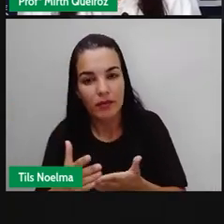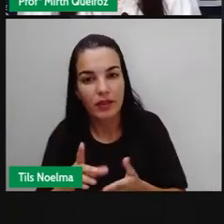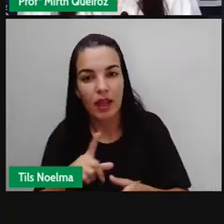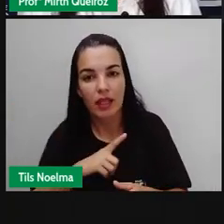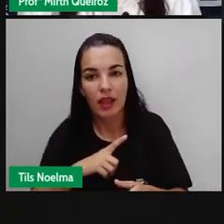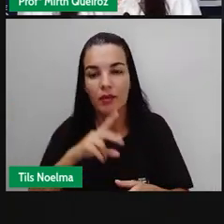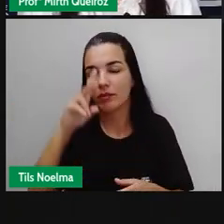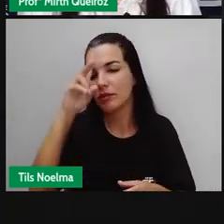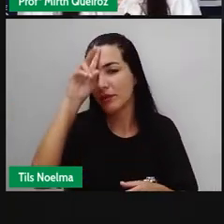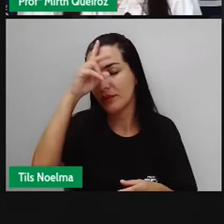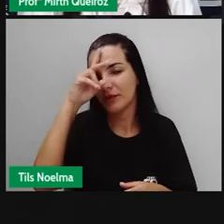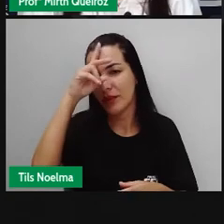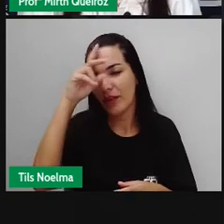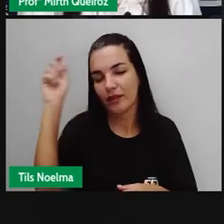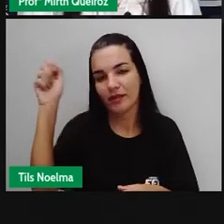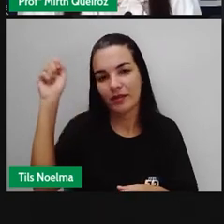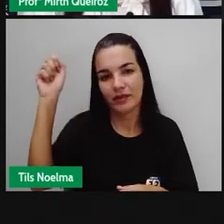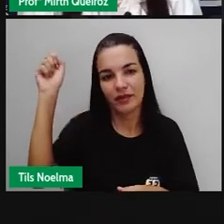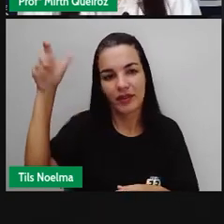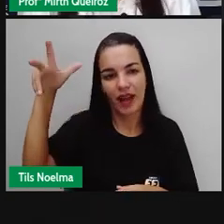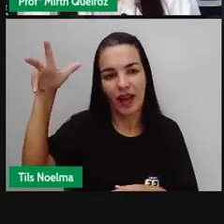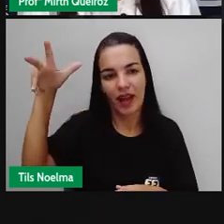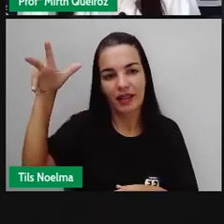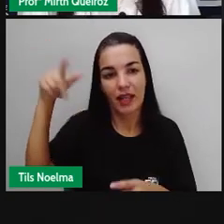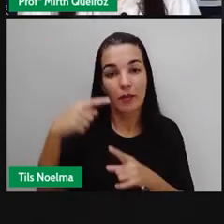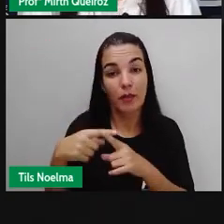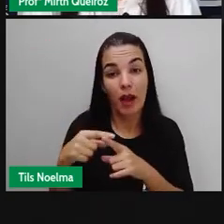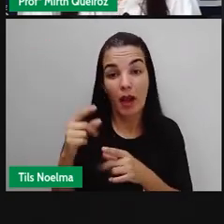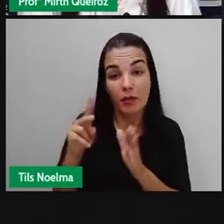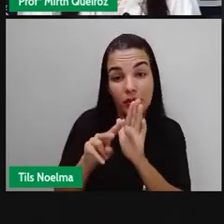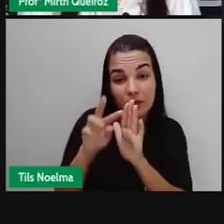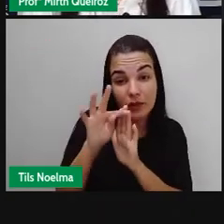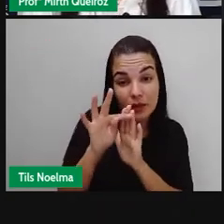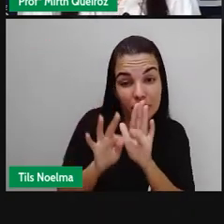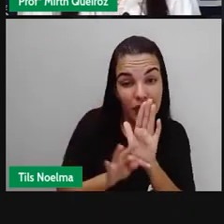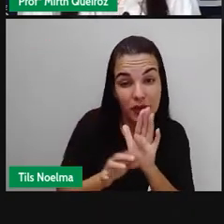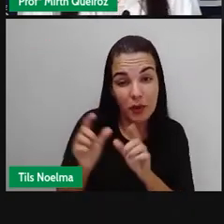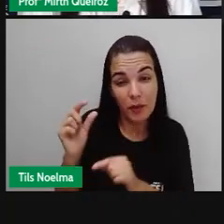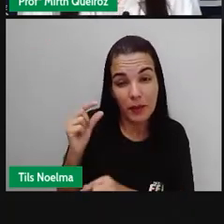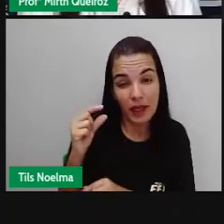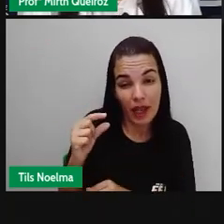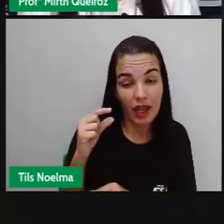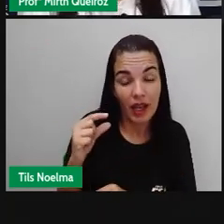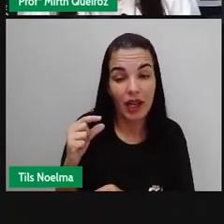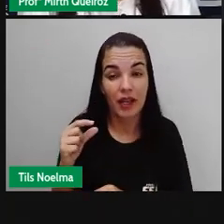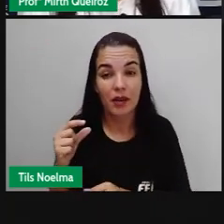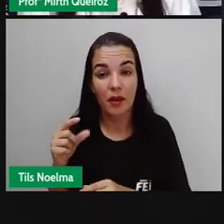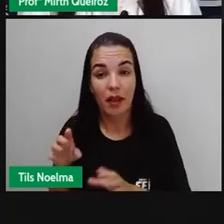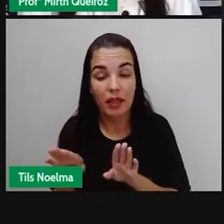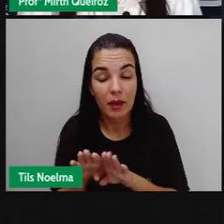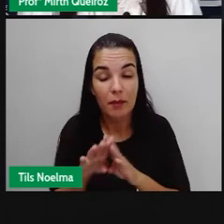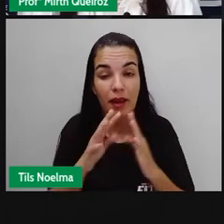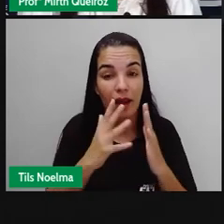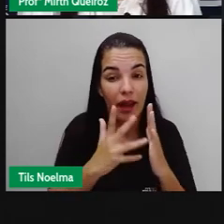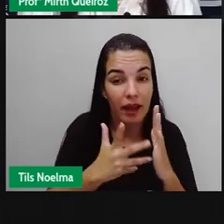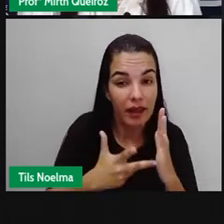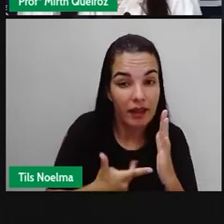conto de fadas. Além de ser uma história que ela é breve, que também é característica aí de um conto de fadas,